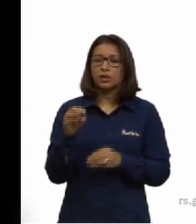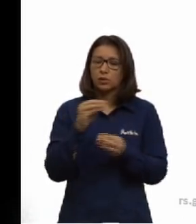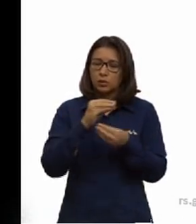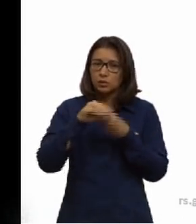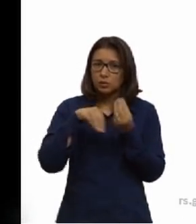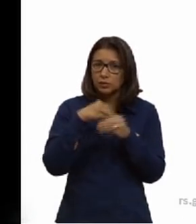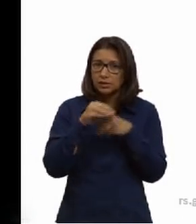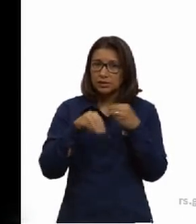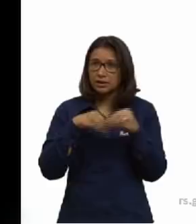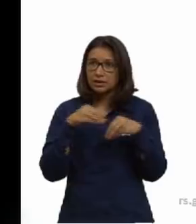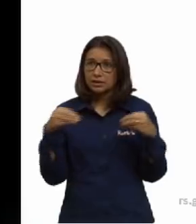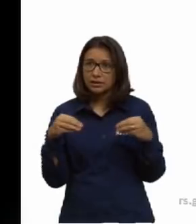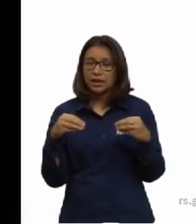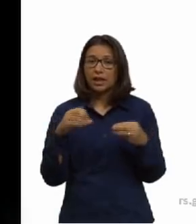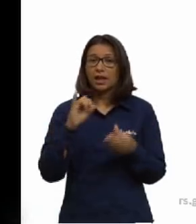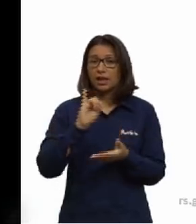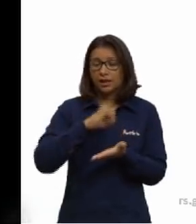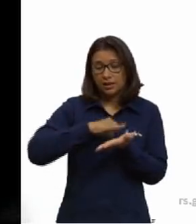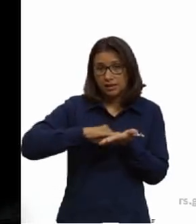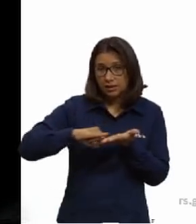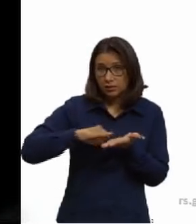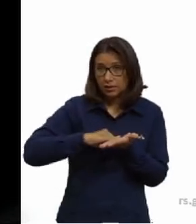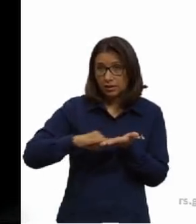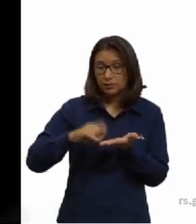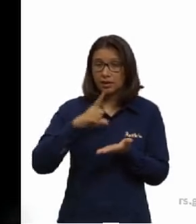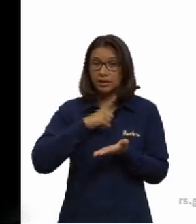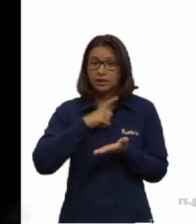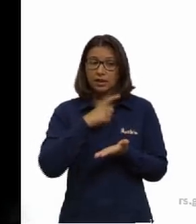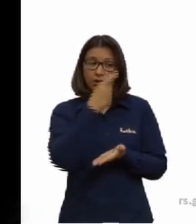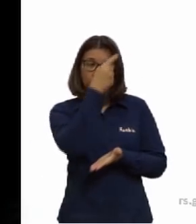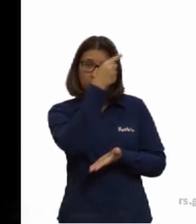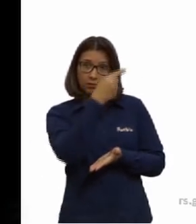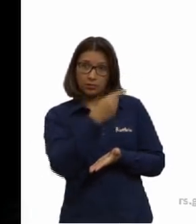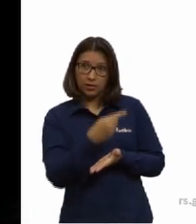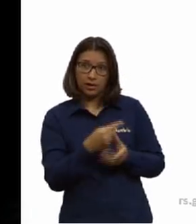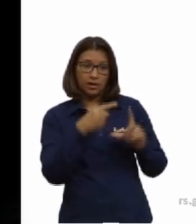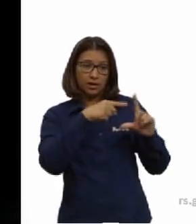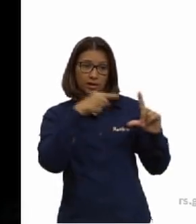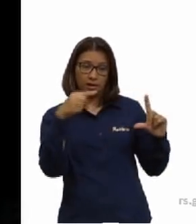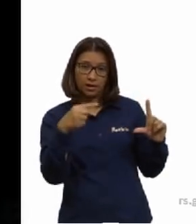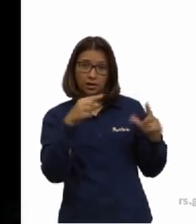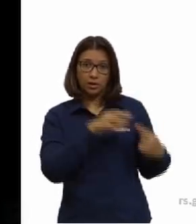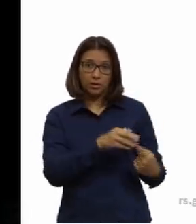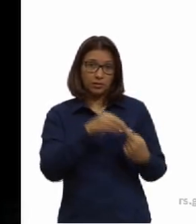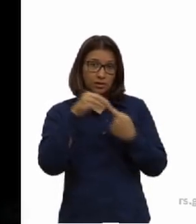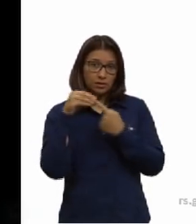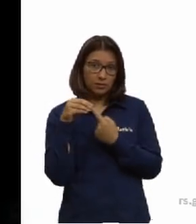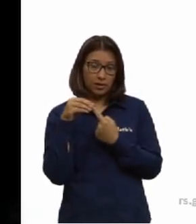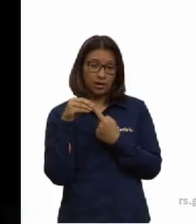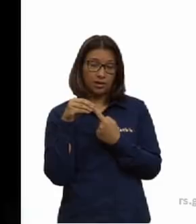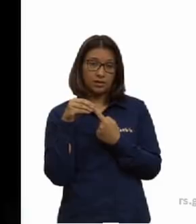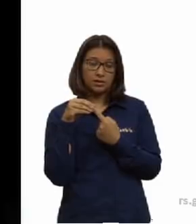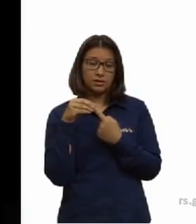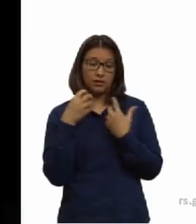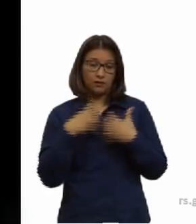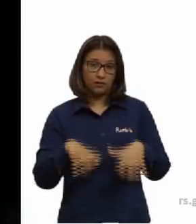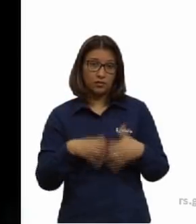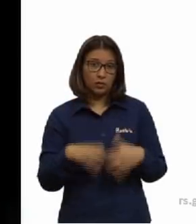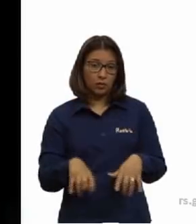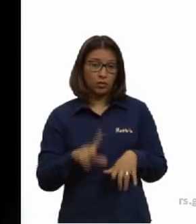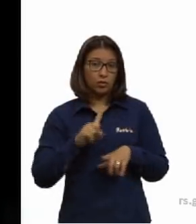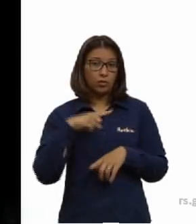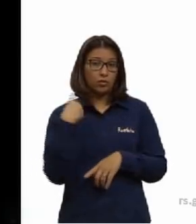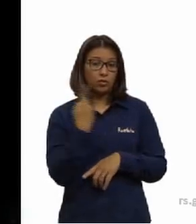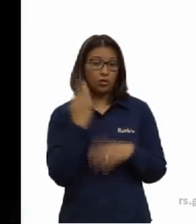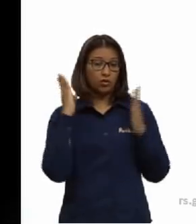inorgânicas, eu já trouxe aí uma tabela deles com as suas principais funções. Nosso foco aqui não